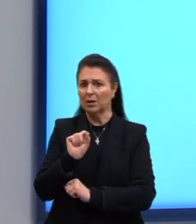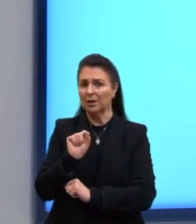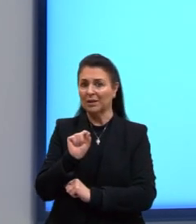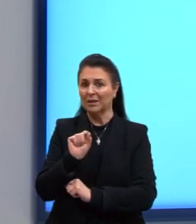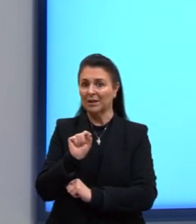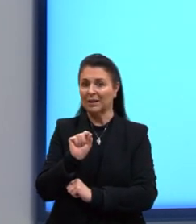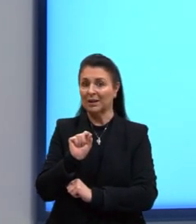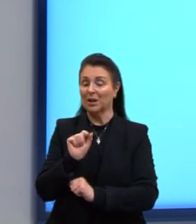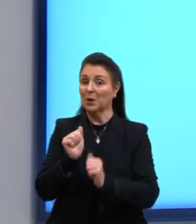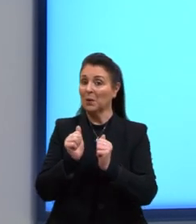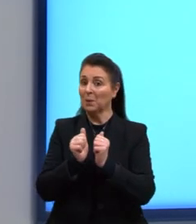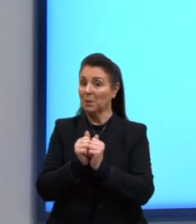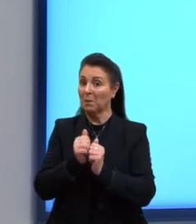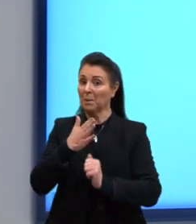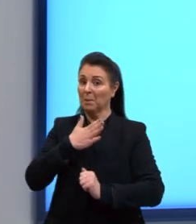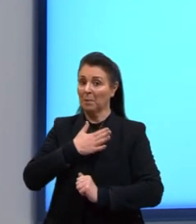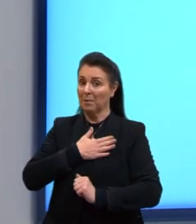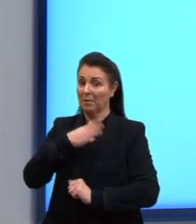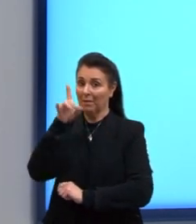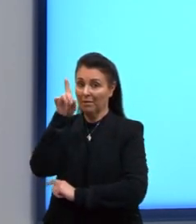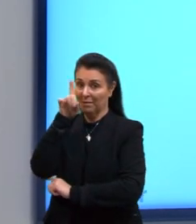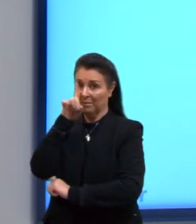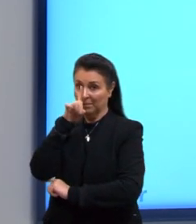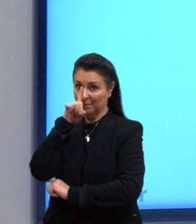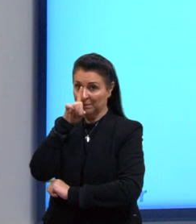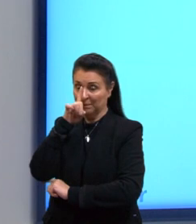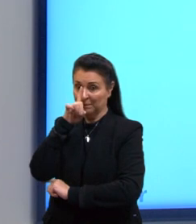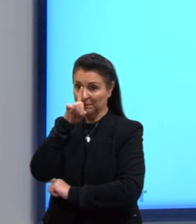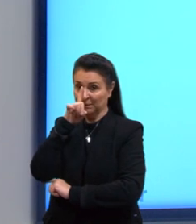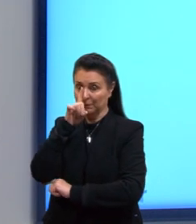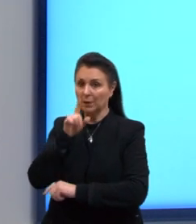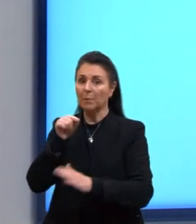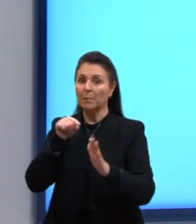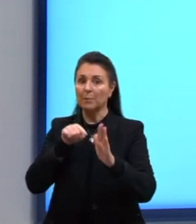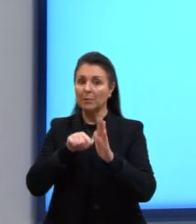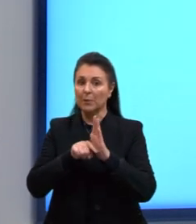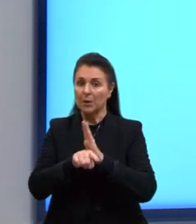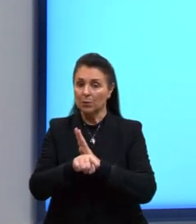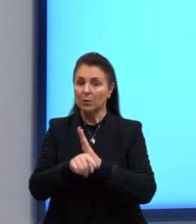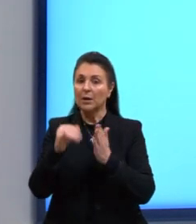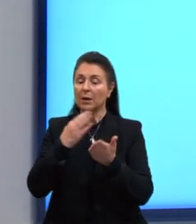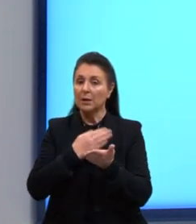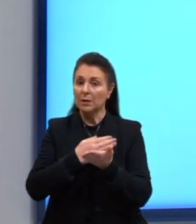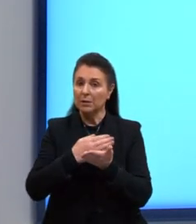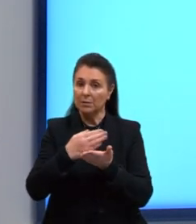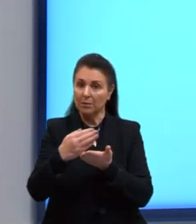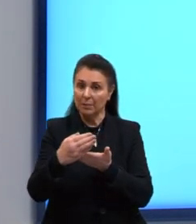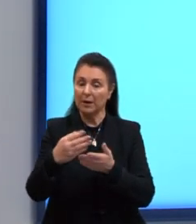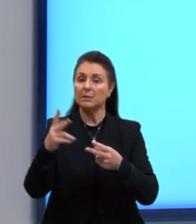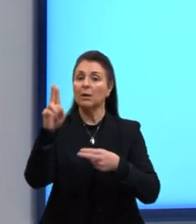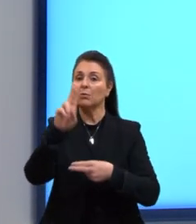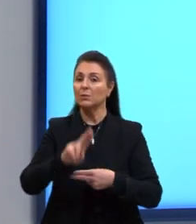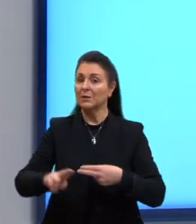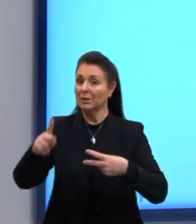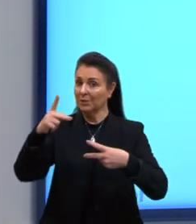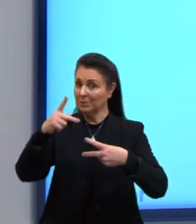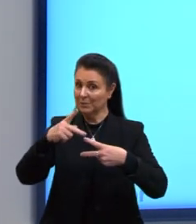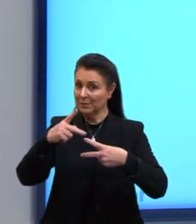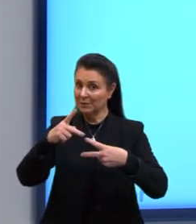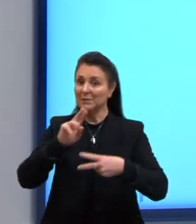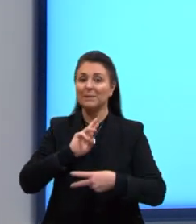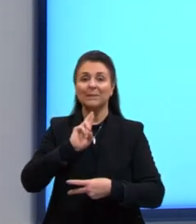Com minha mãe. Então, gente tem ali perguntas que iniciam com essa preposição e